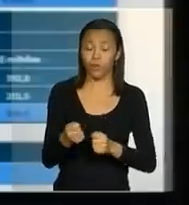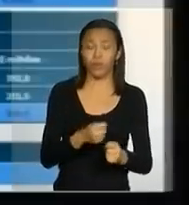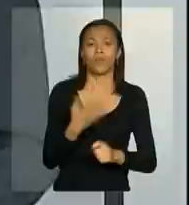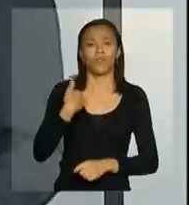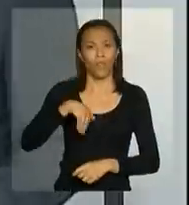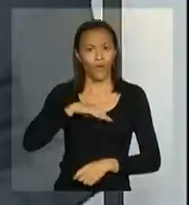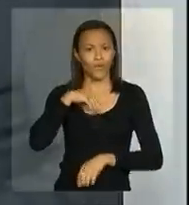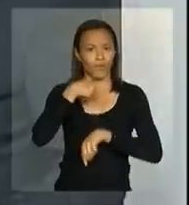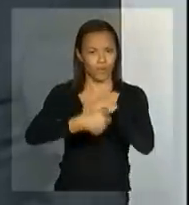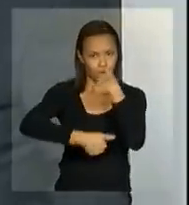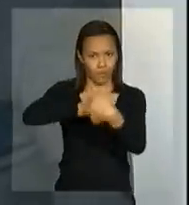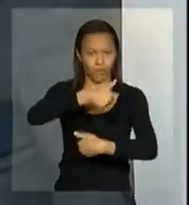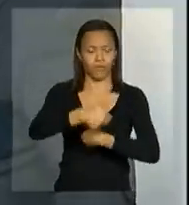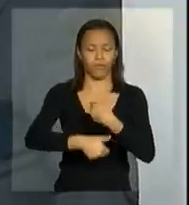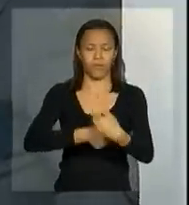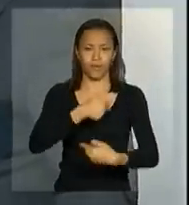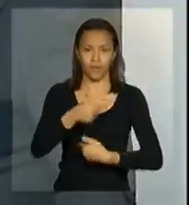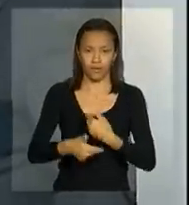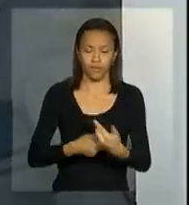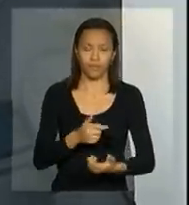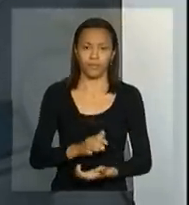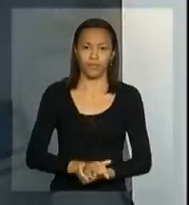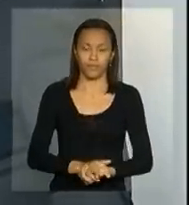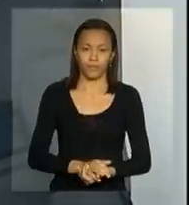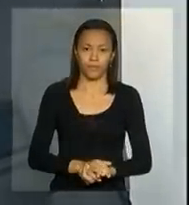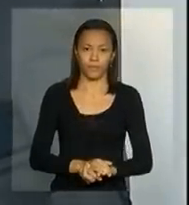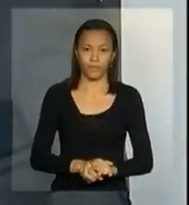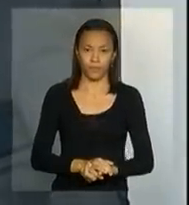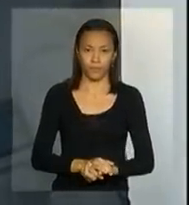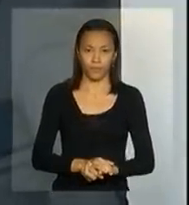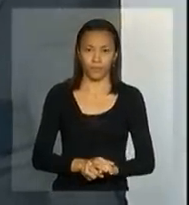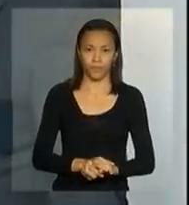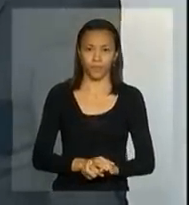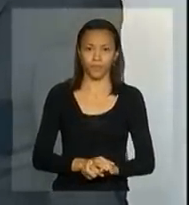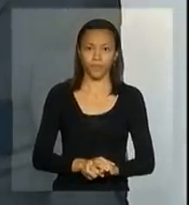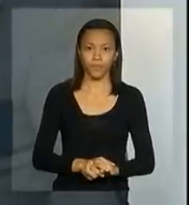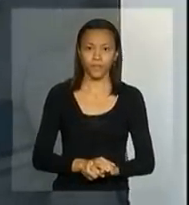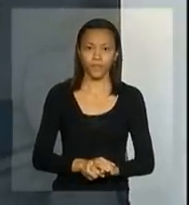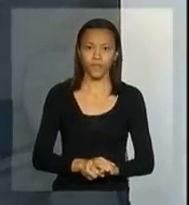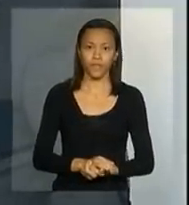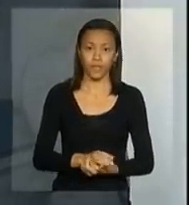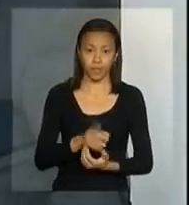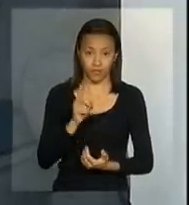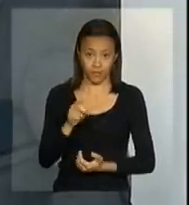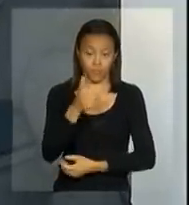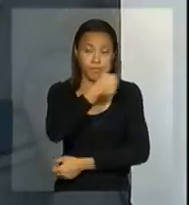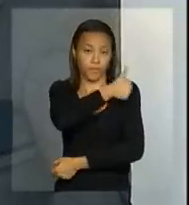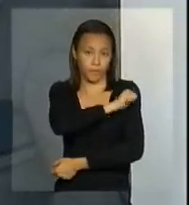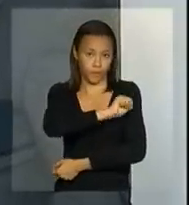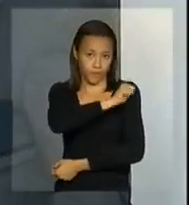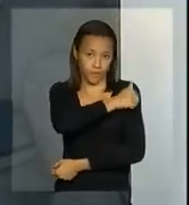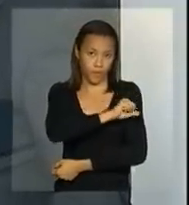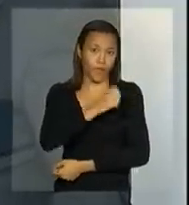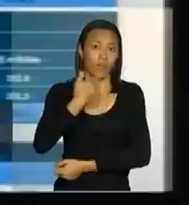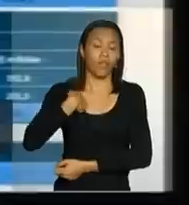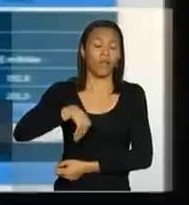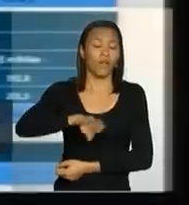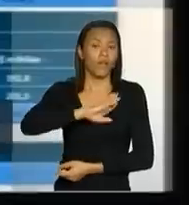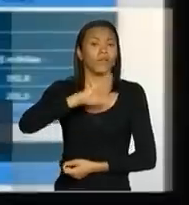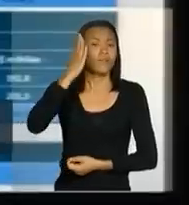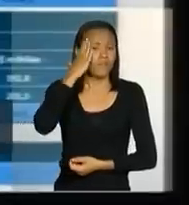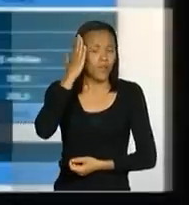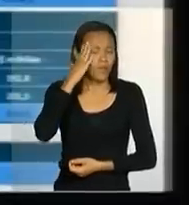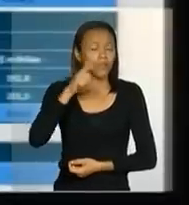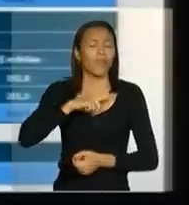trabalhando praticamente para e passo ali no Rio de Janeiro e nós sabemos das